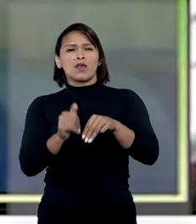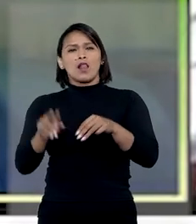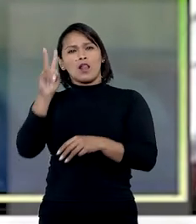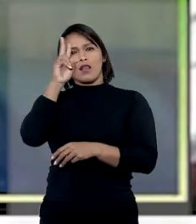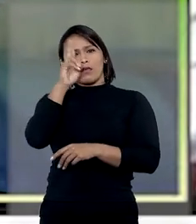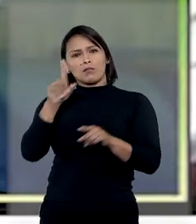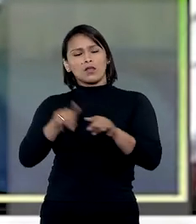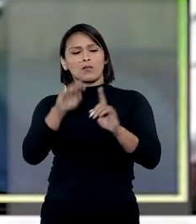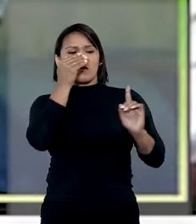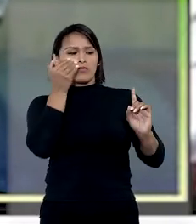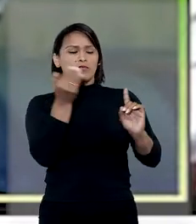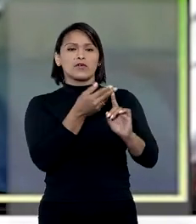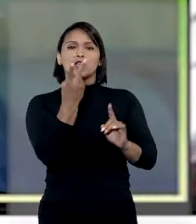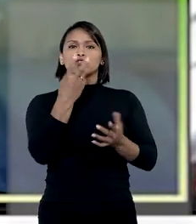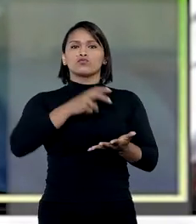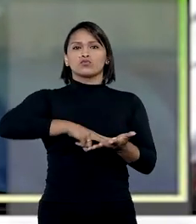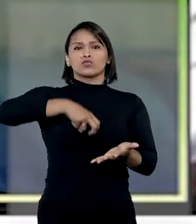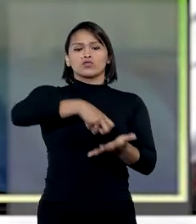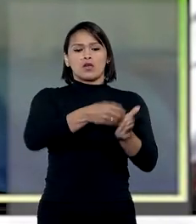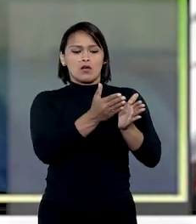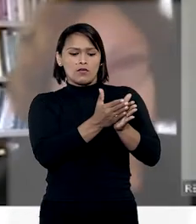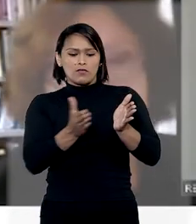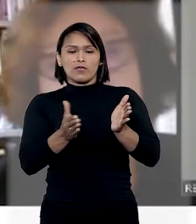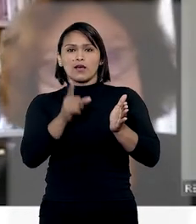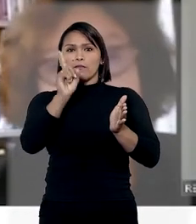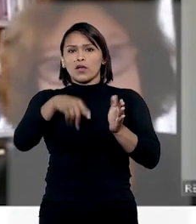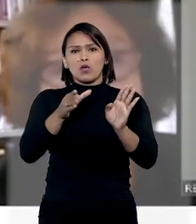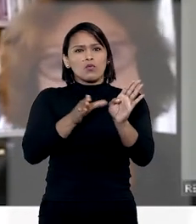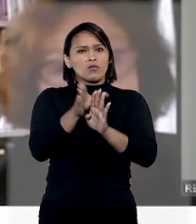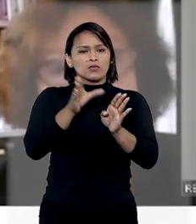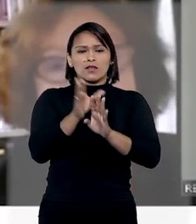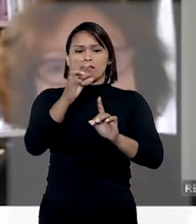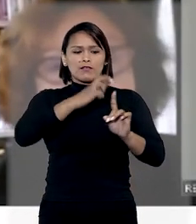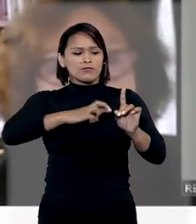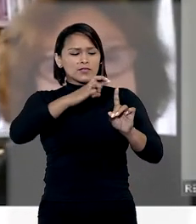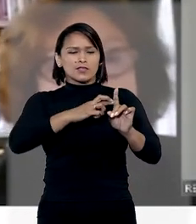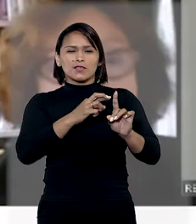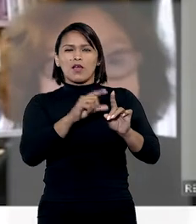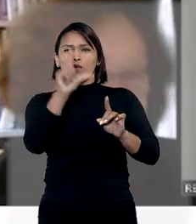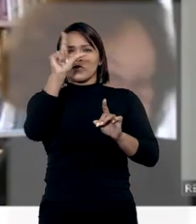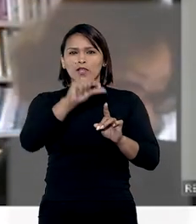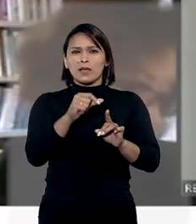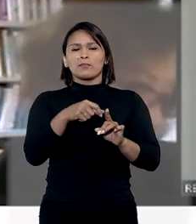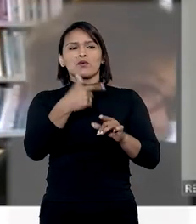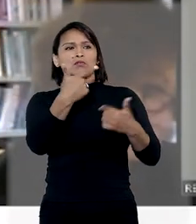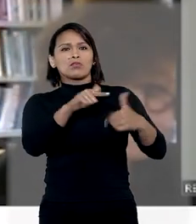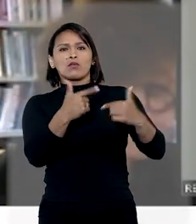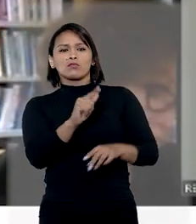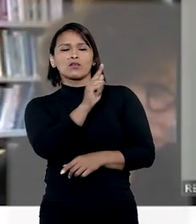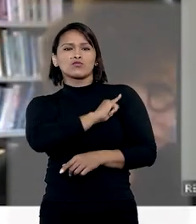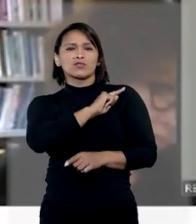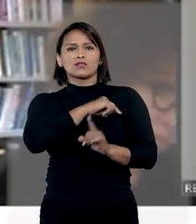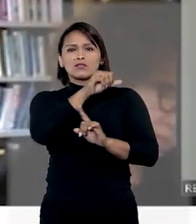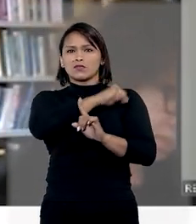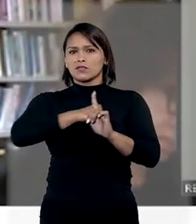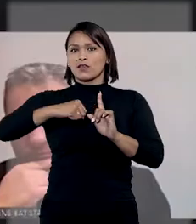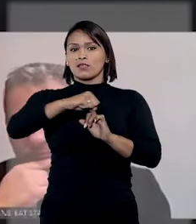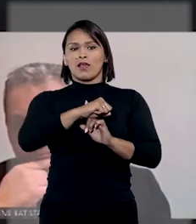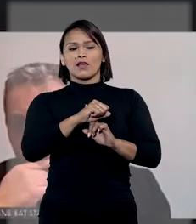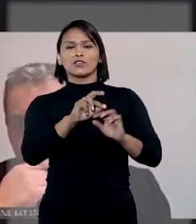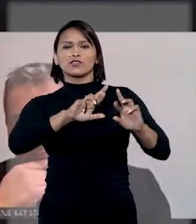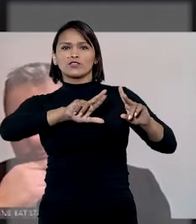que o co-executado apenas exerceu, por breve período, o cargo de conselheiro fiscal, o qual não tem função de gestão na sociedade,